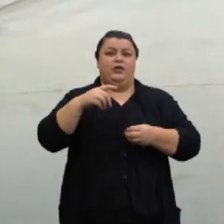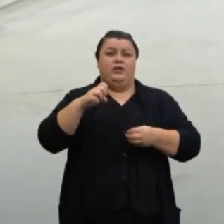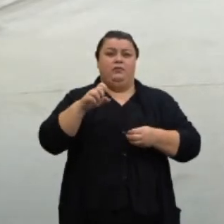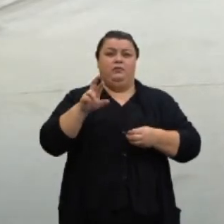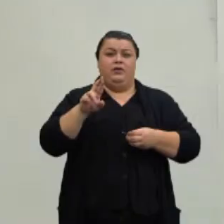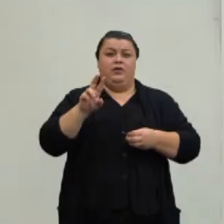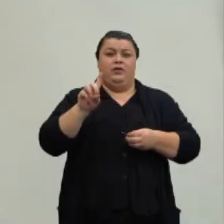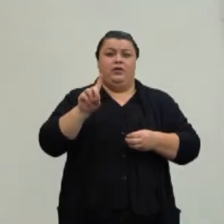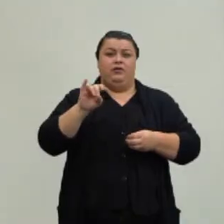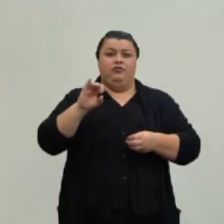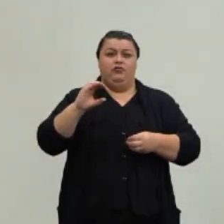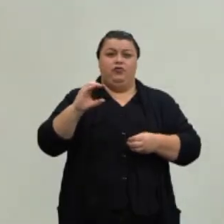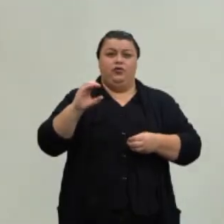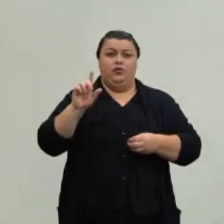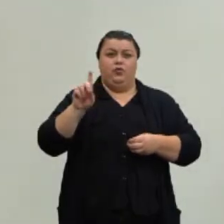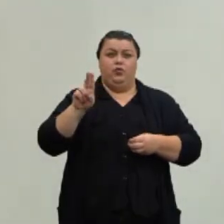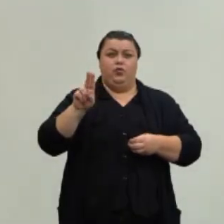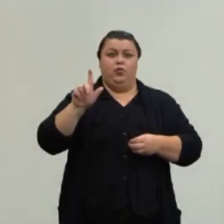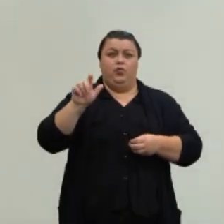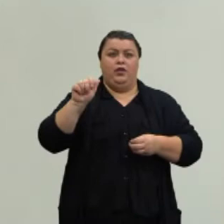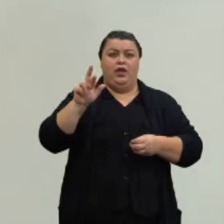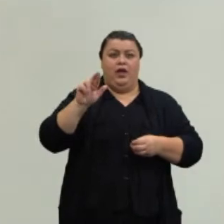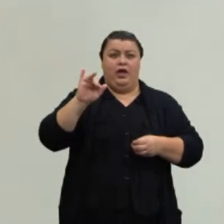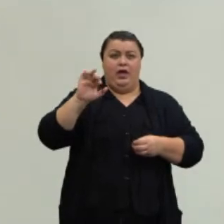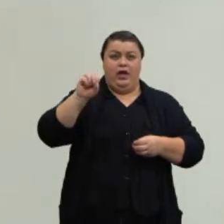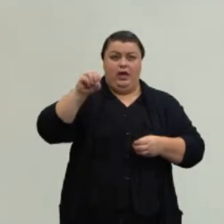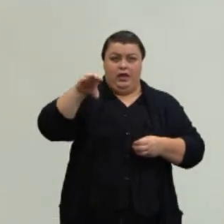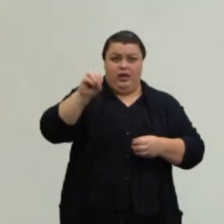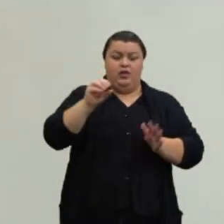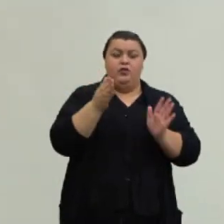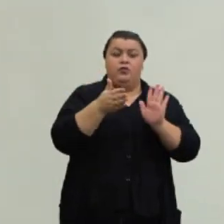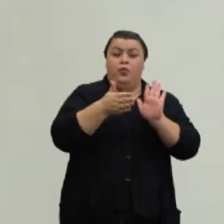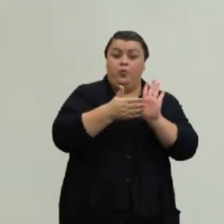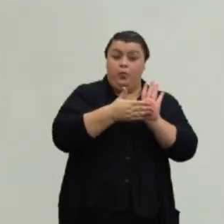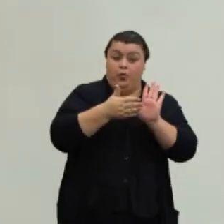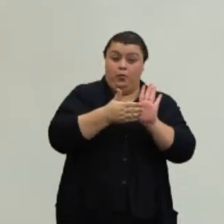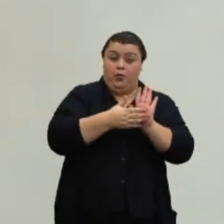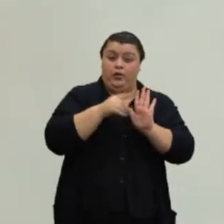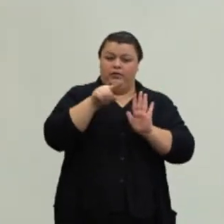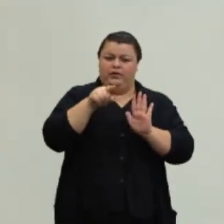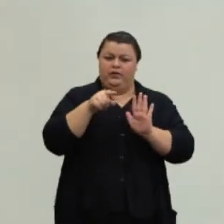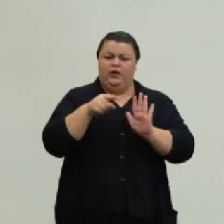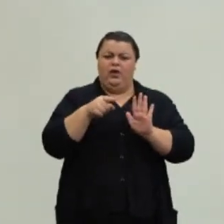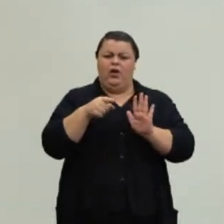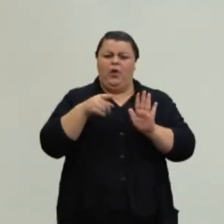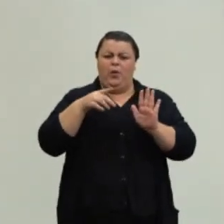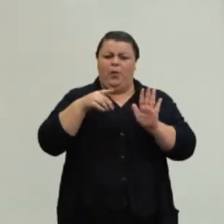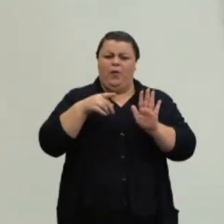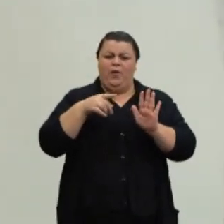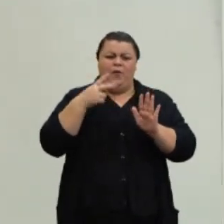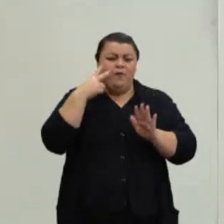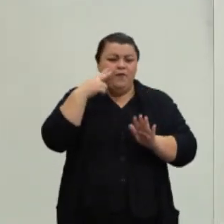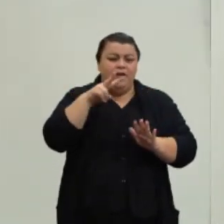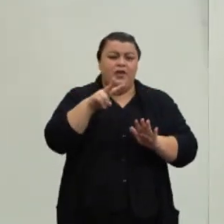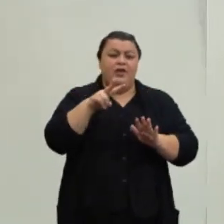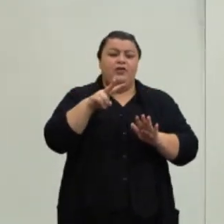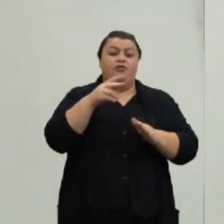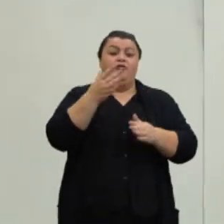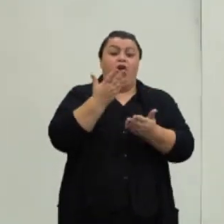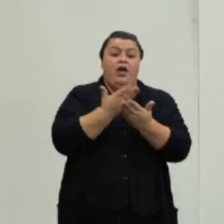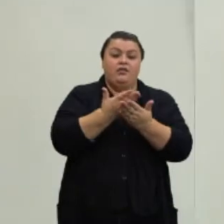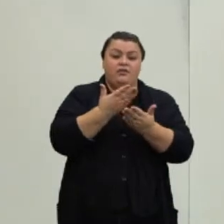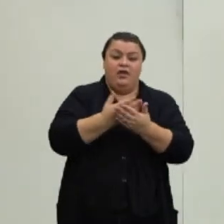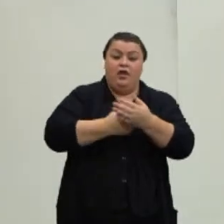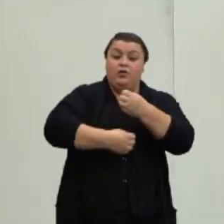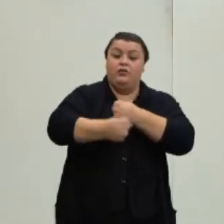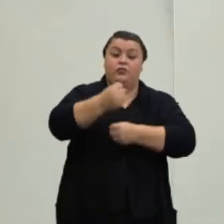sugiro que acesse as aulas de 2020, que lá nós temos mais aulas sobre perpendicularismo. É um bloco